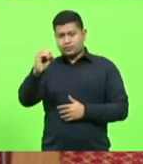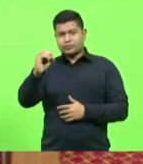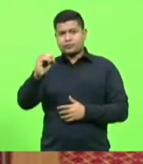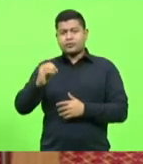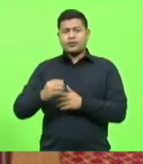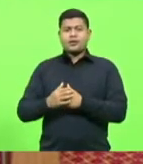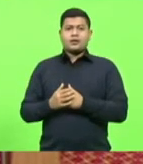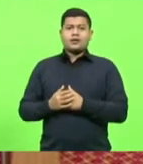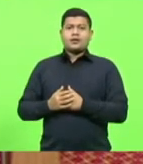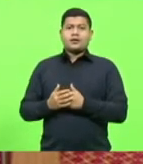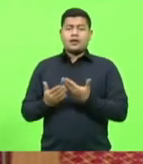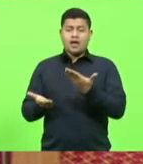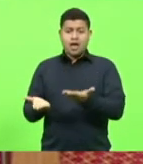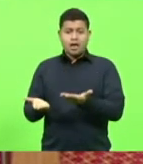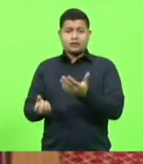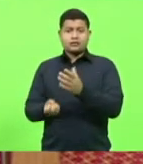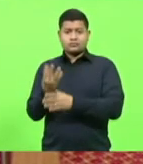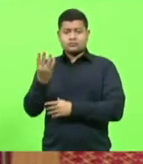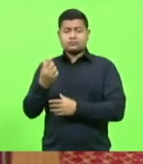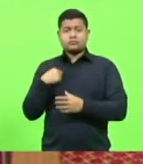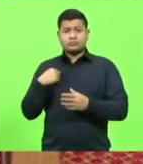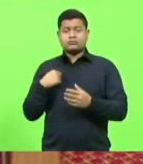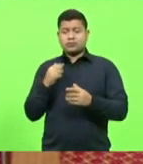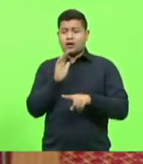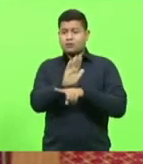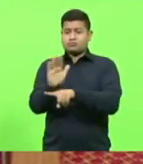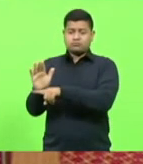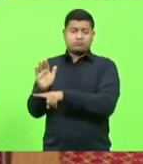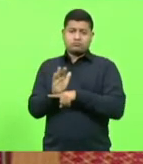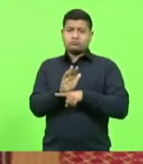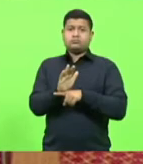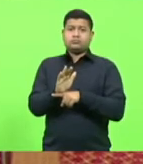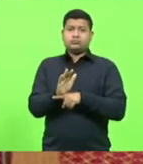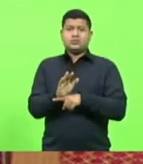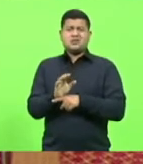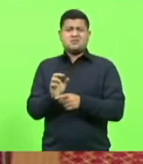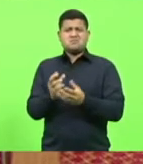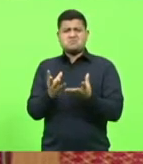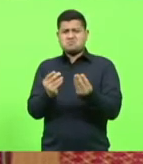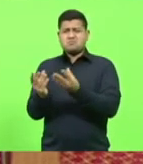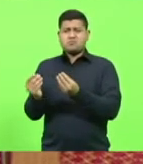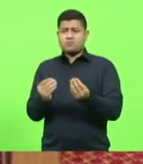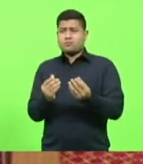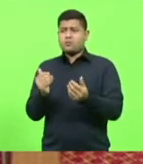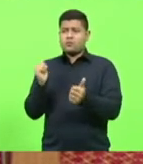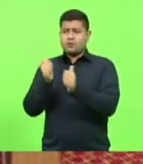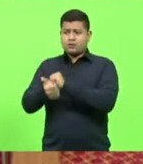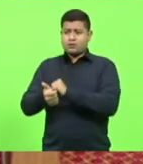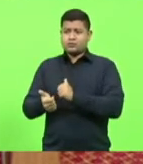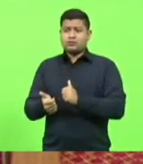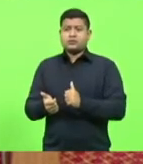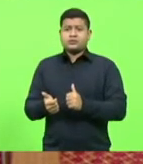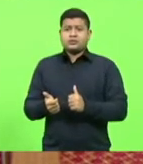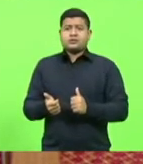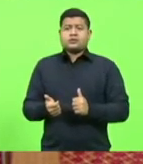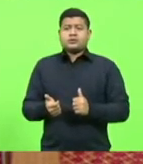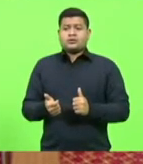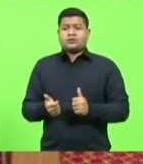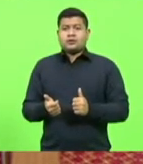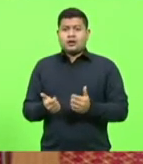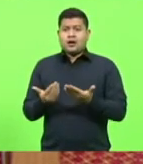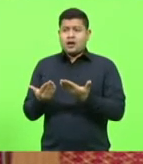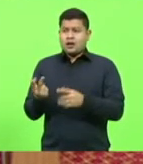futebol, e que dá oportunidade a centenas de atletas a buscar uma profissão.